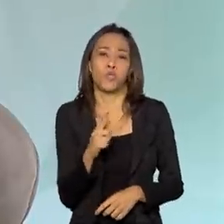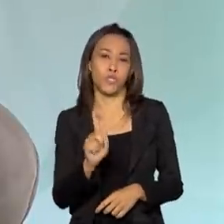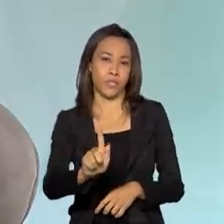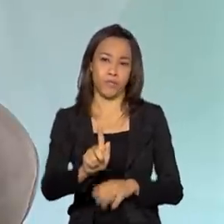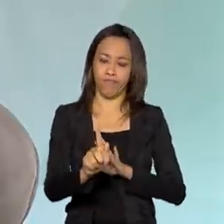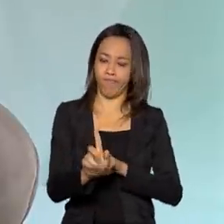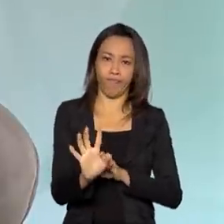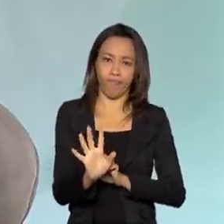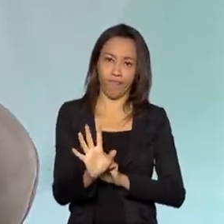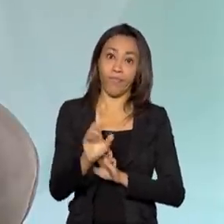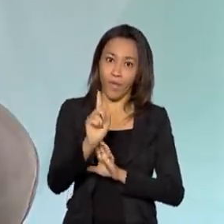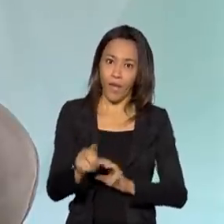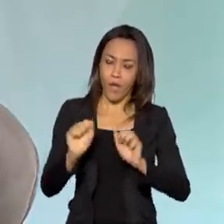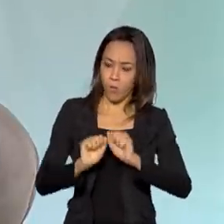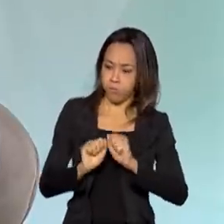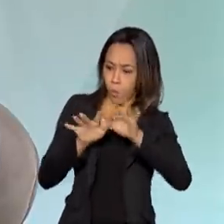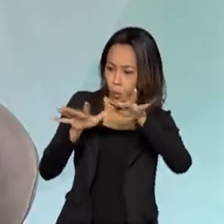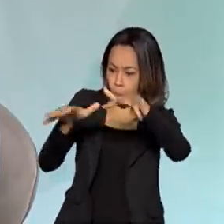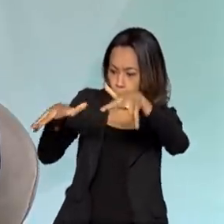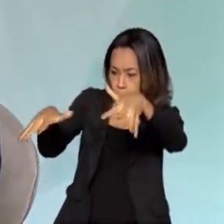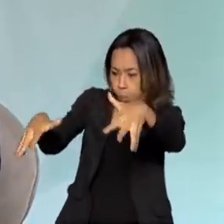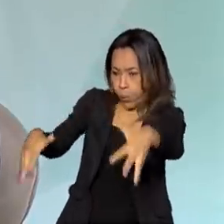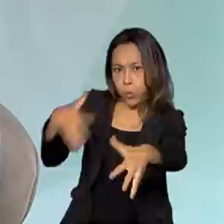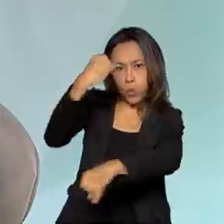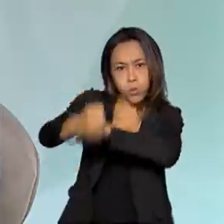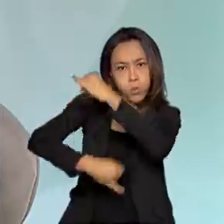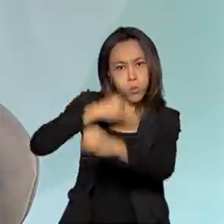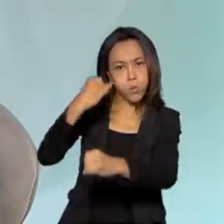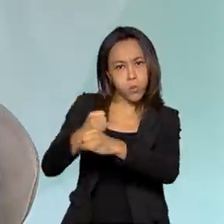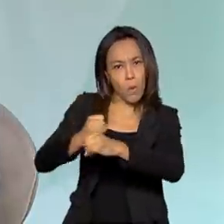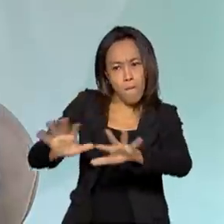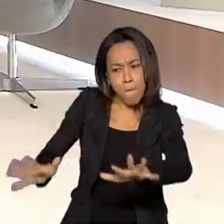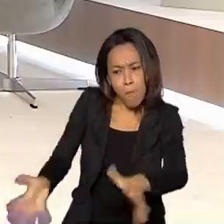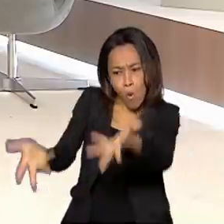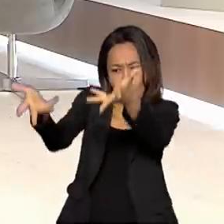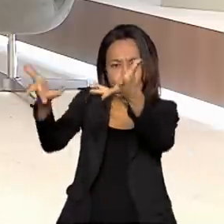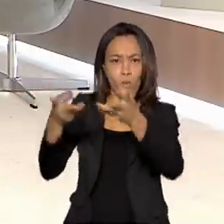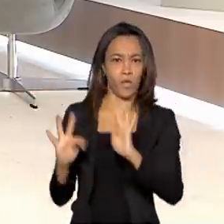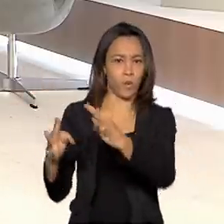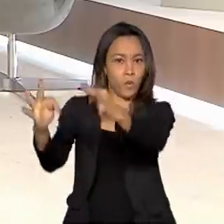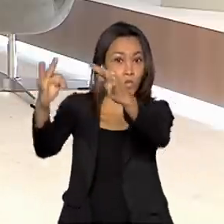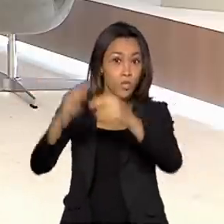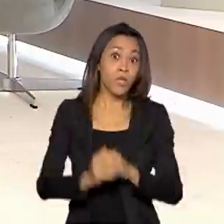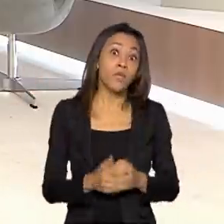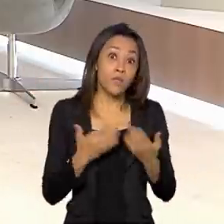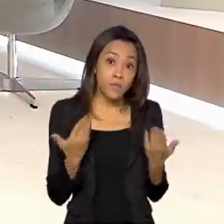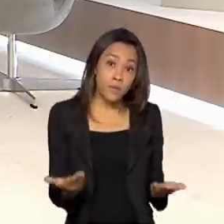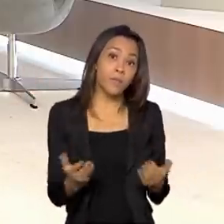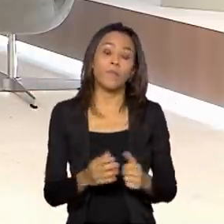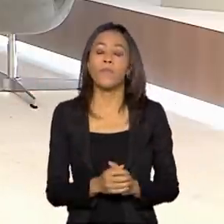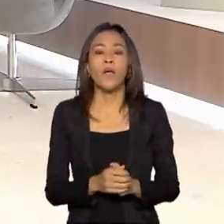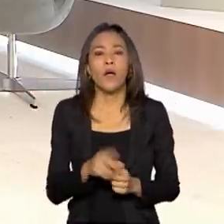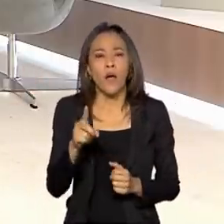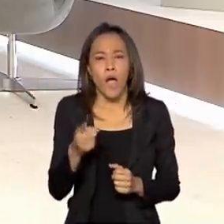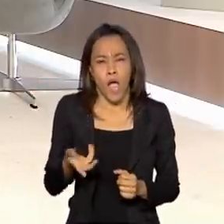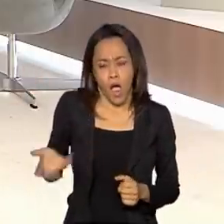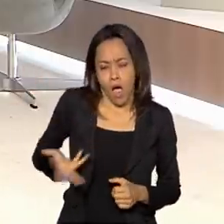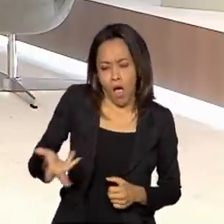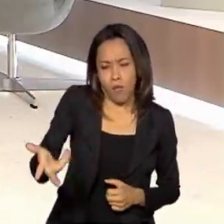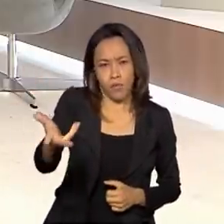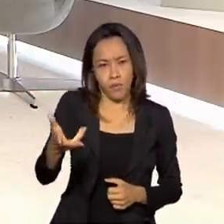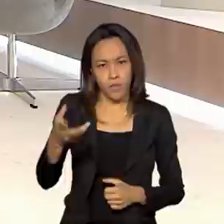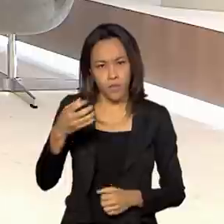mas se trata de um guarda-chuva que envolve e potencializa várias outras tecnologias. Então, para muito além do aumento de velocidade,